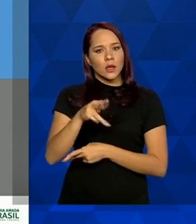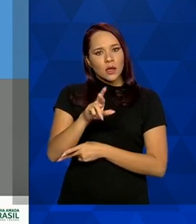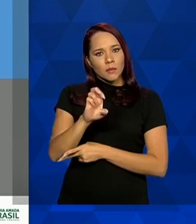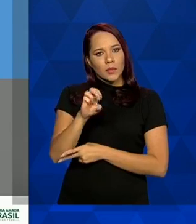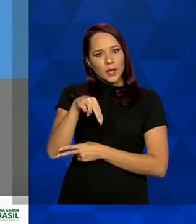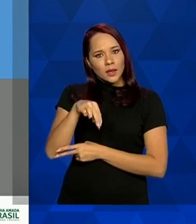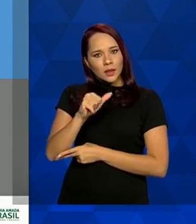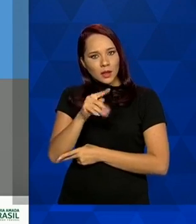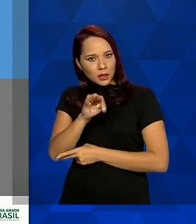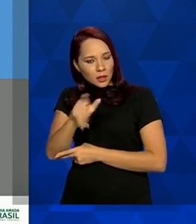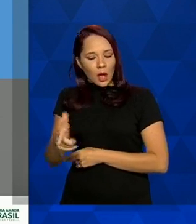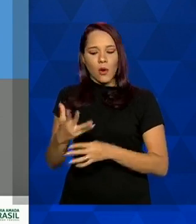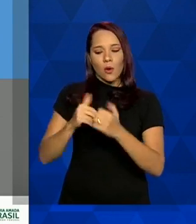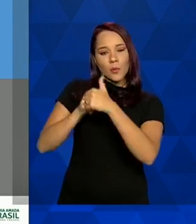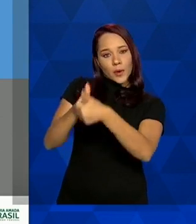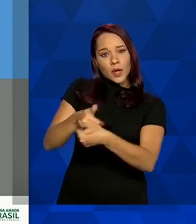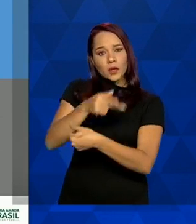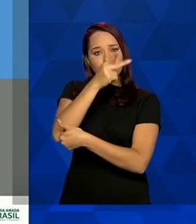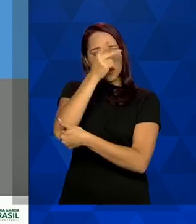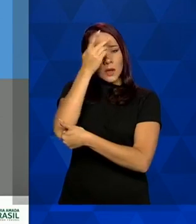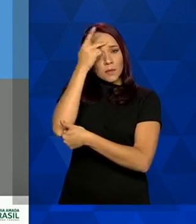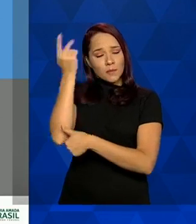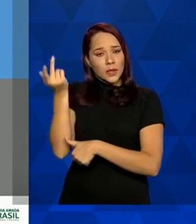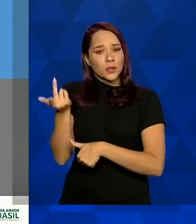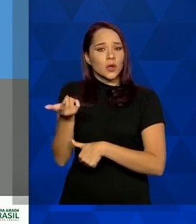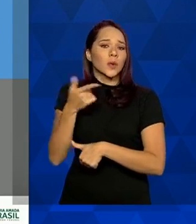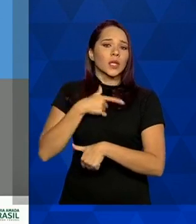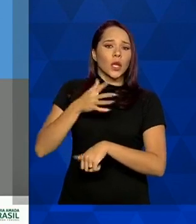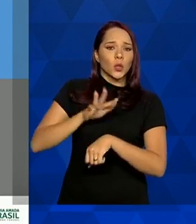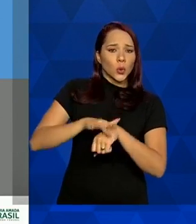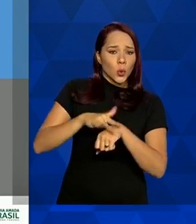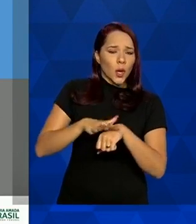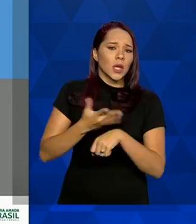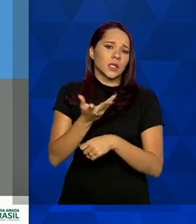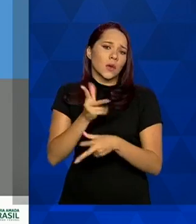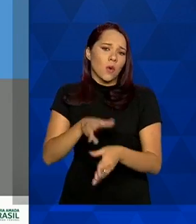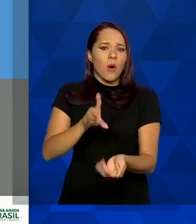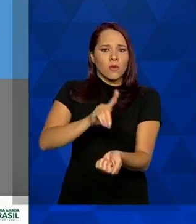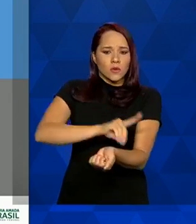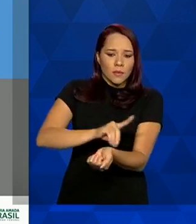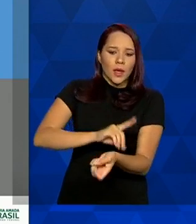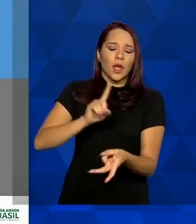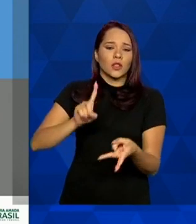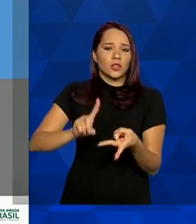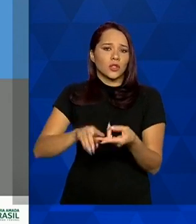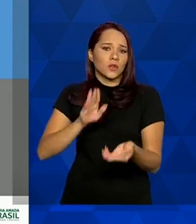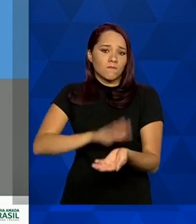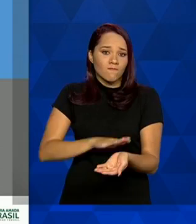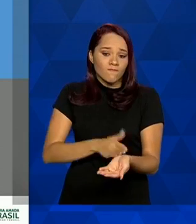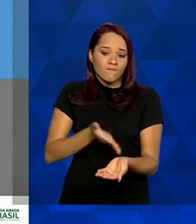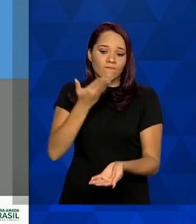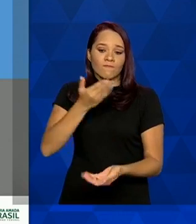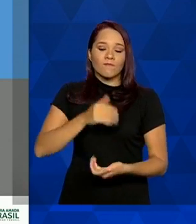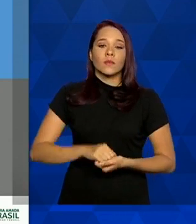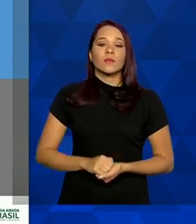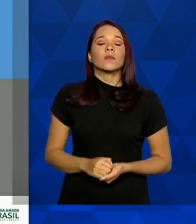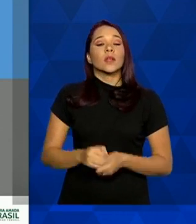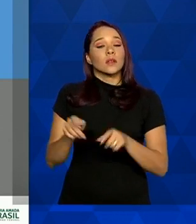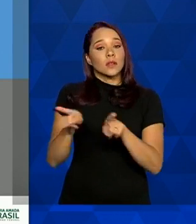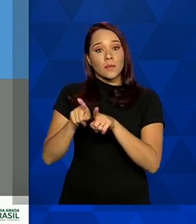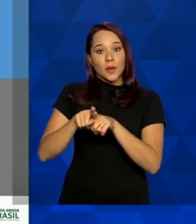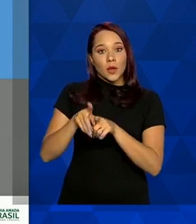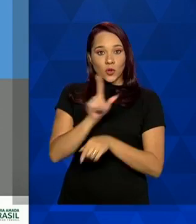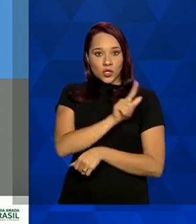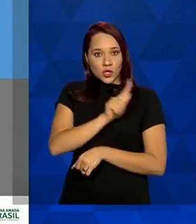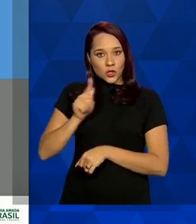acompanhamento dos pacientes com doenças crônicas, como diabetes, hipertensos. Ao mesmo tempo, apoiar